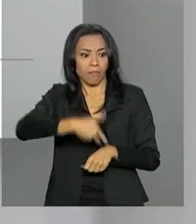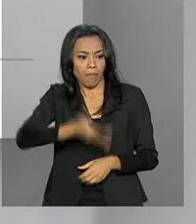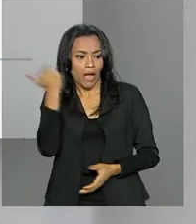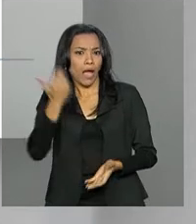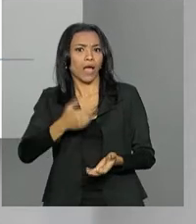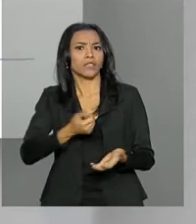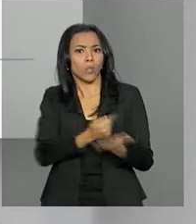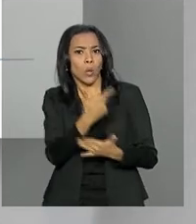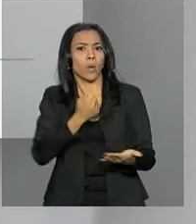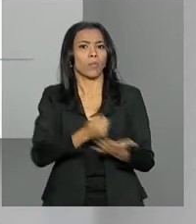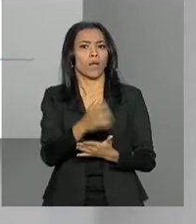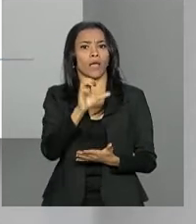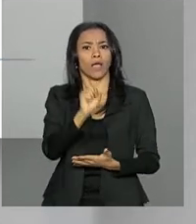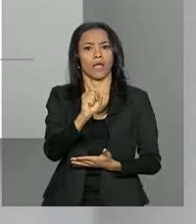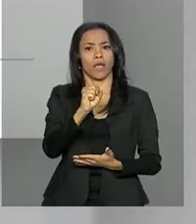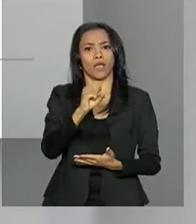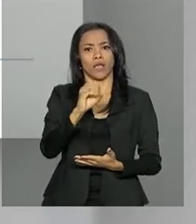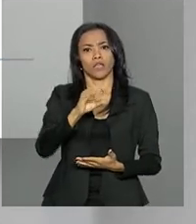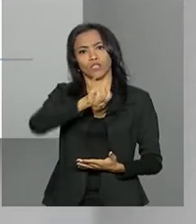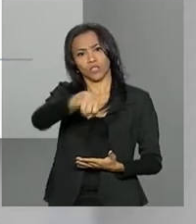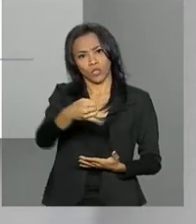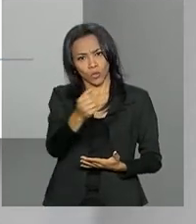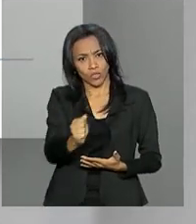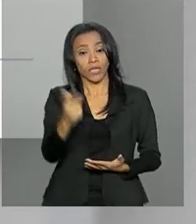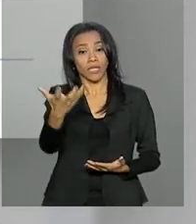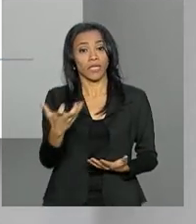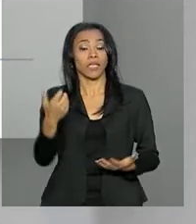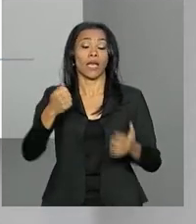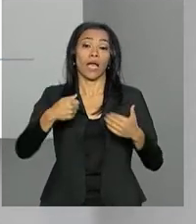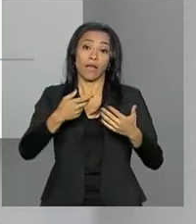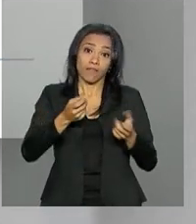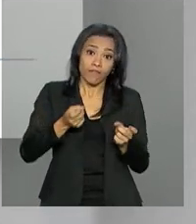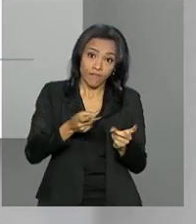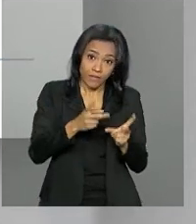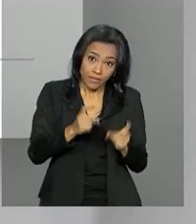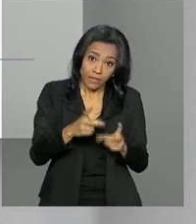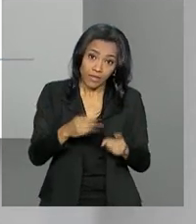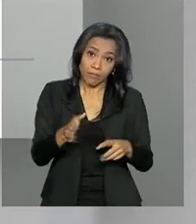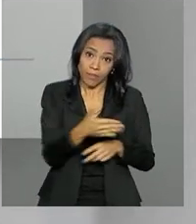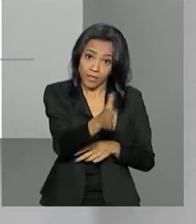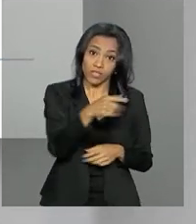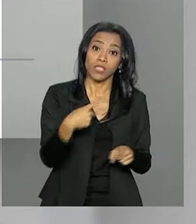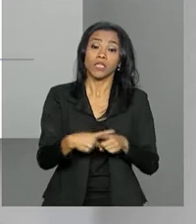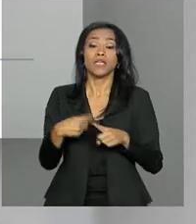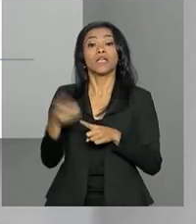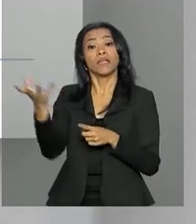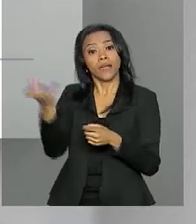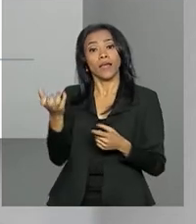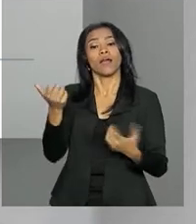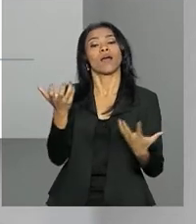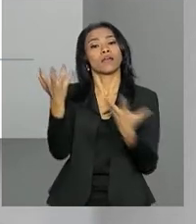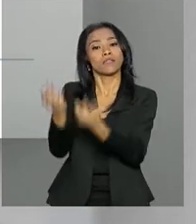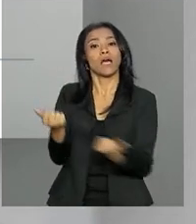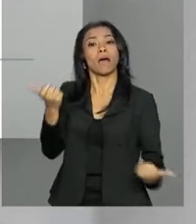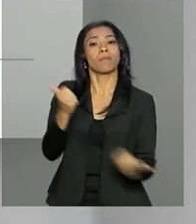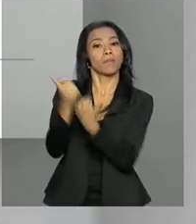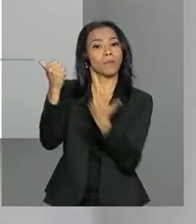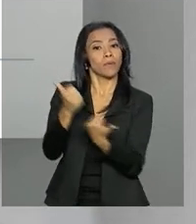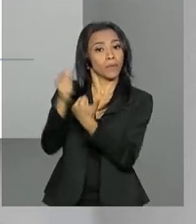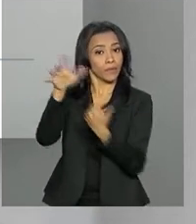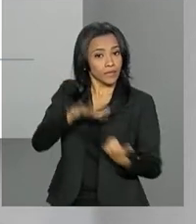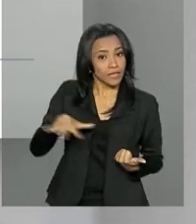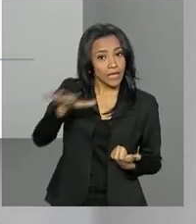pediu maior abertura para a venda de pescados. O Vietnã quer, ainda, receber cooperação na área de produção